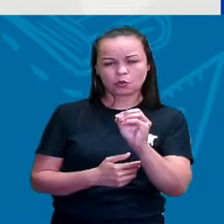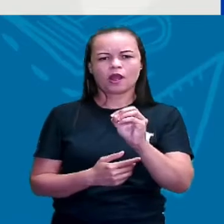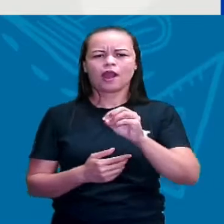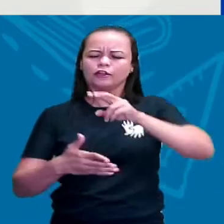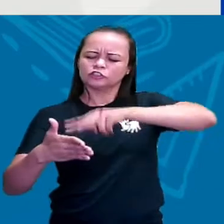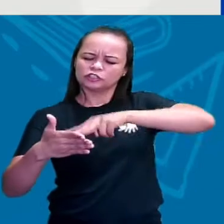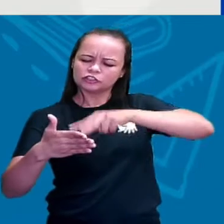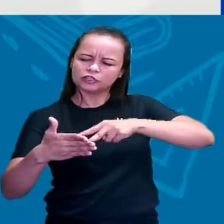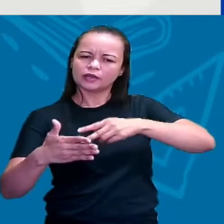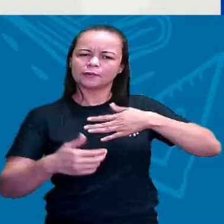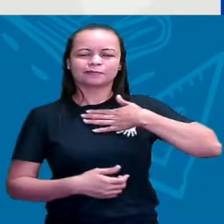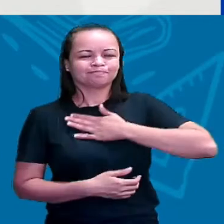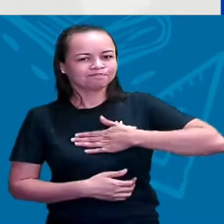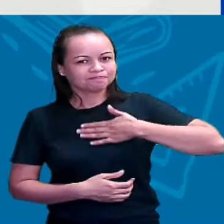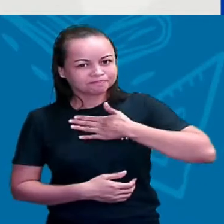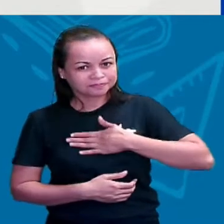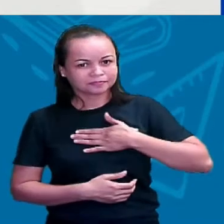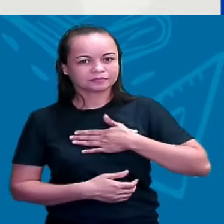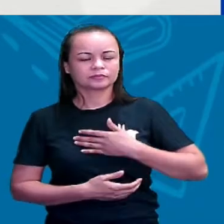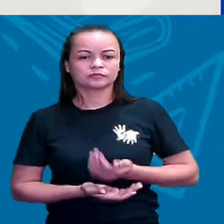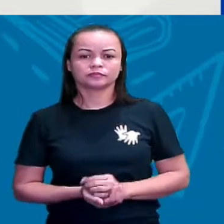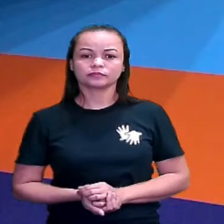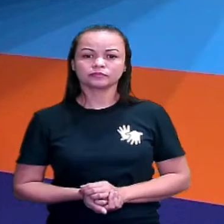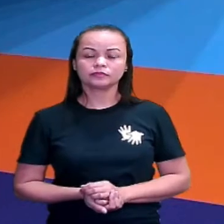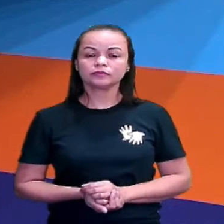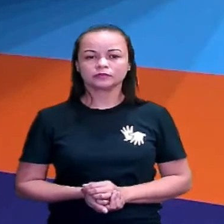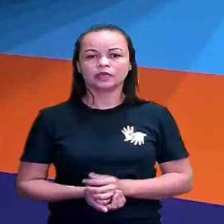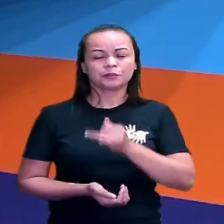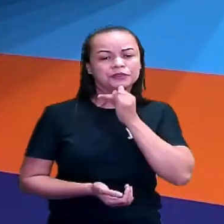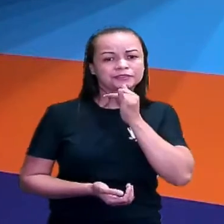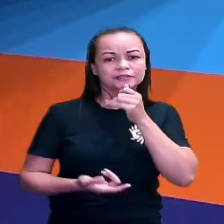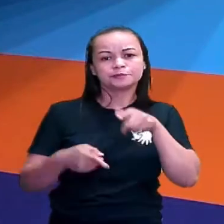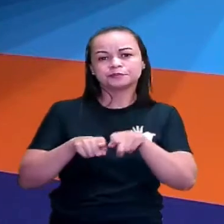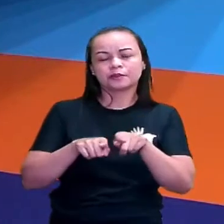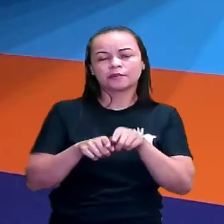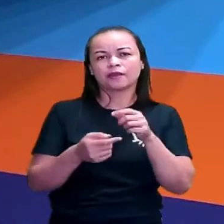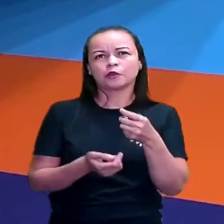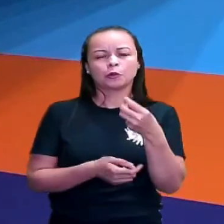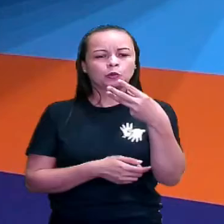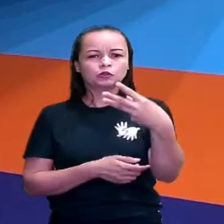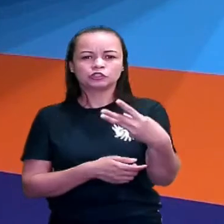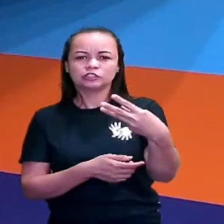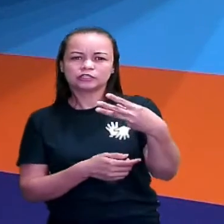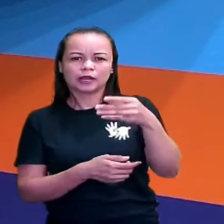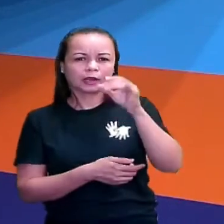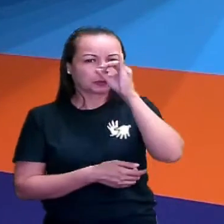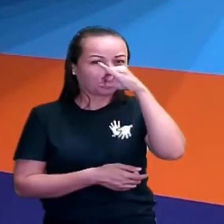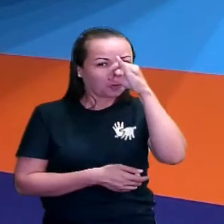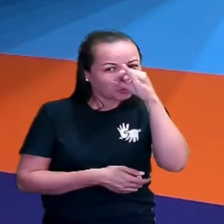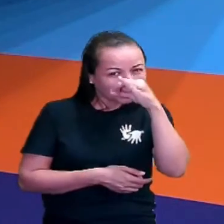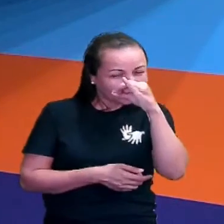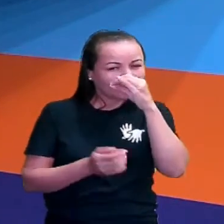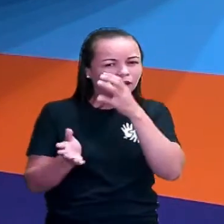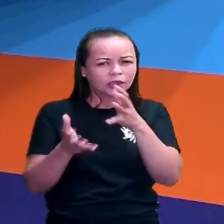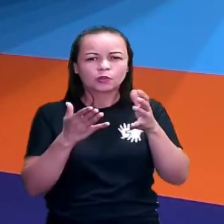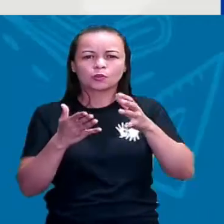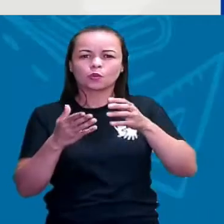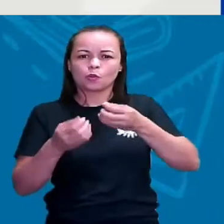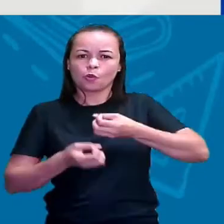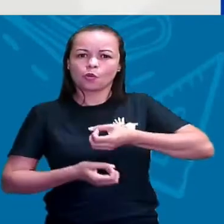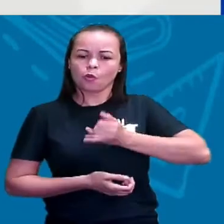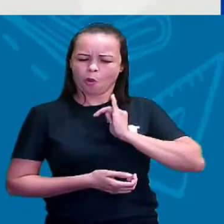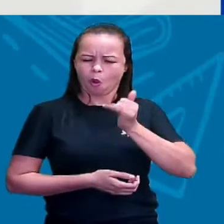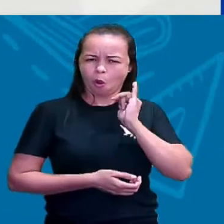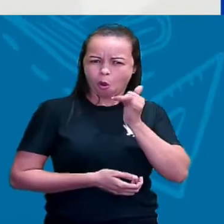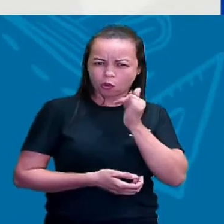gosta. Os Três Porquinhos, por exemplo, né? Os contos. A gente lê também para